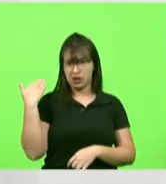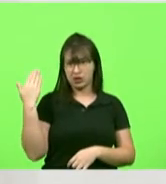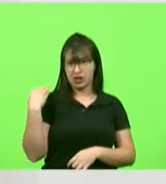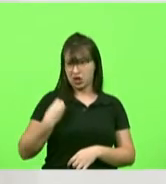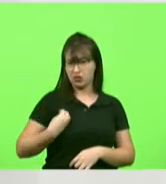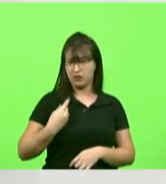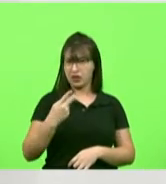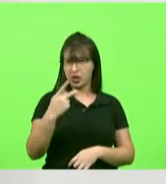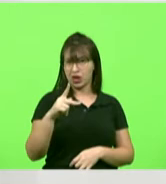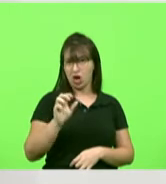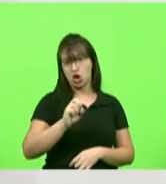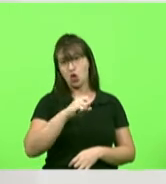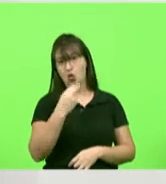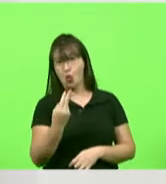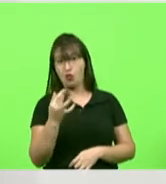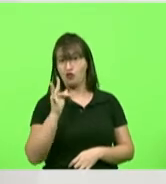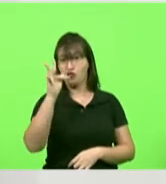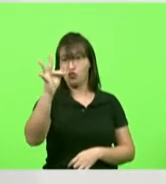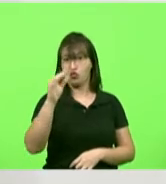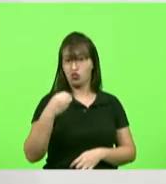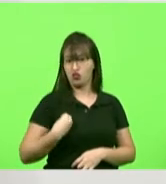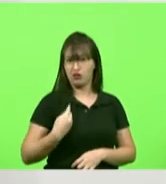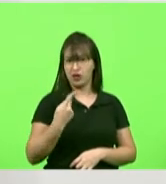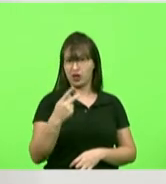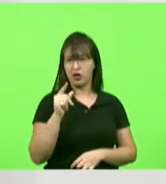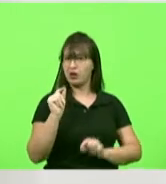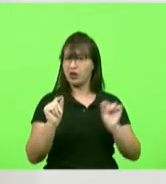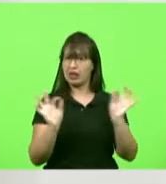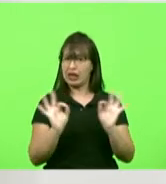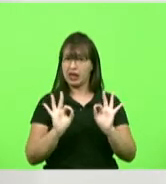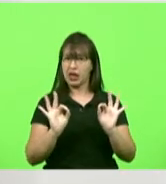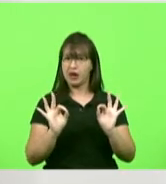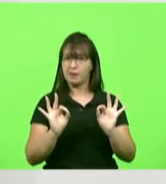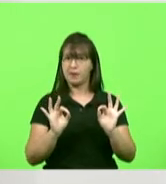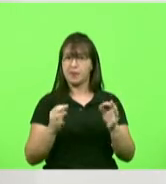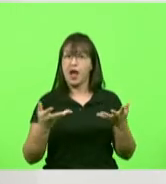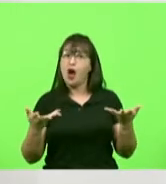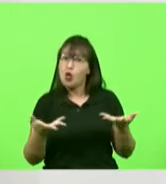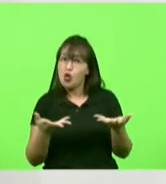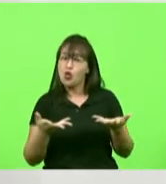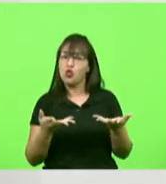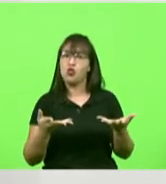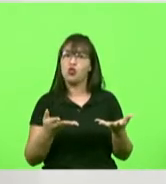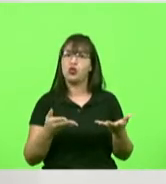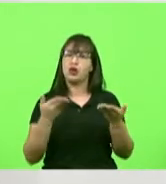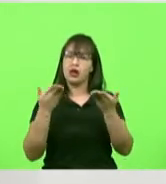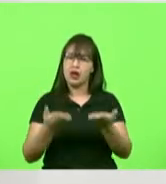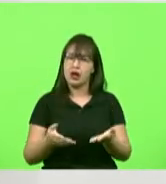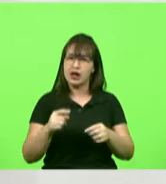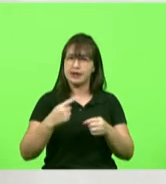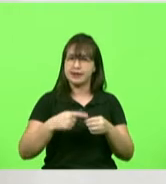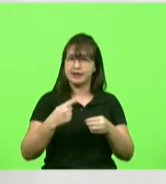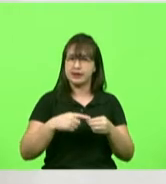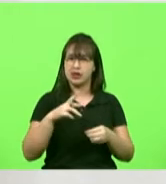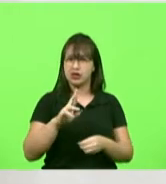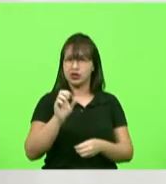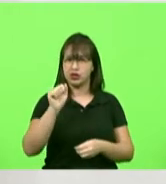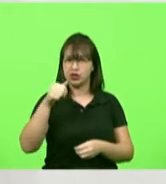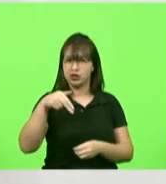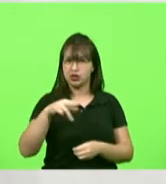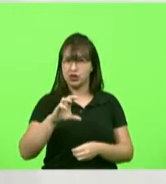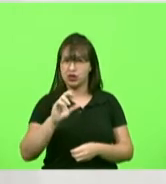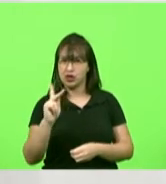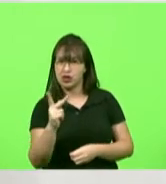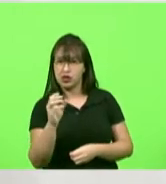eventualmente fazer no futuro mas está dando mais um exemplo ali antes falaram que rancho queimado é porque era uma cidade pequena então a gente vai vendo se